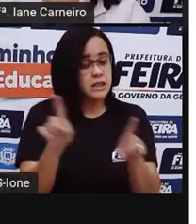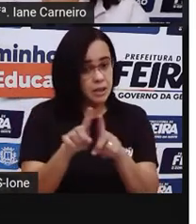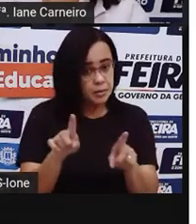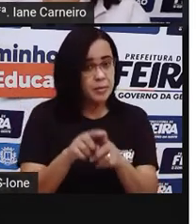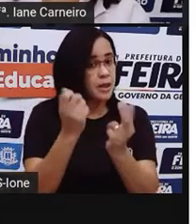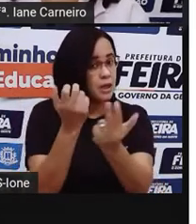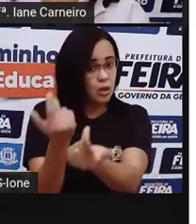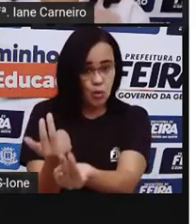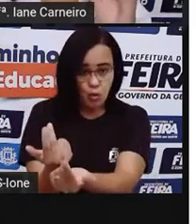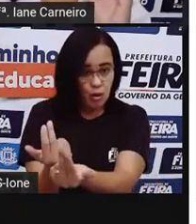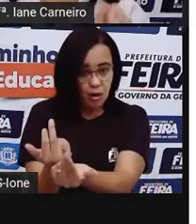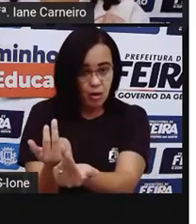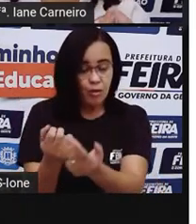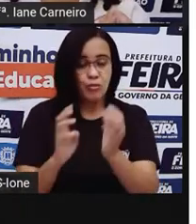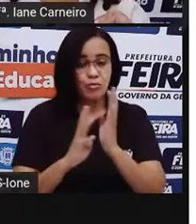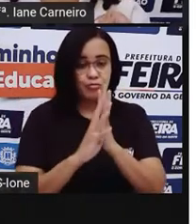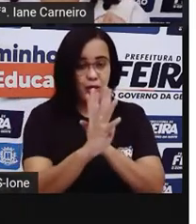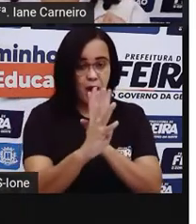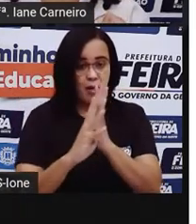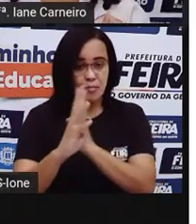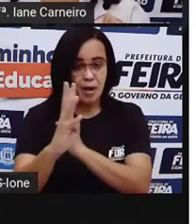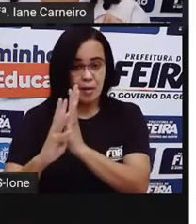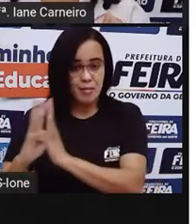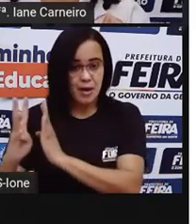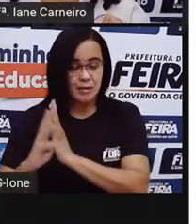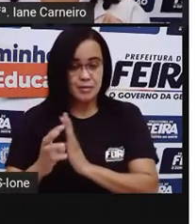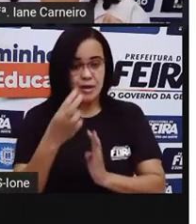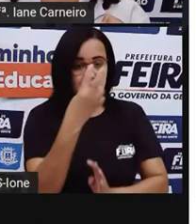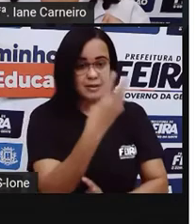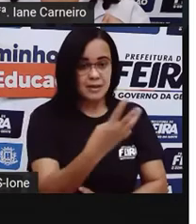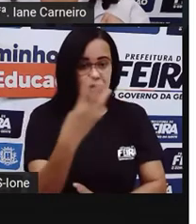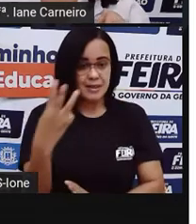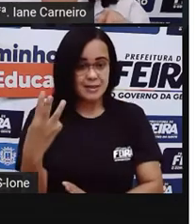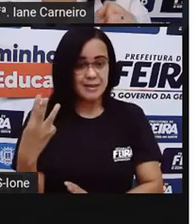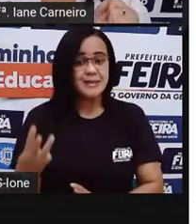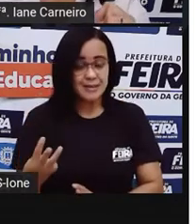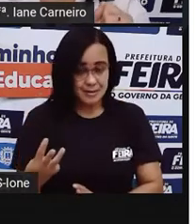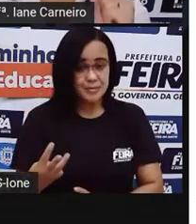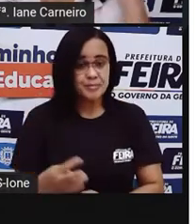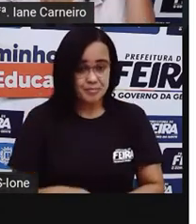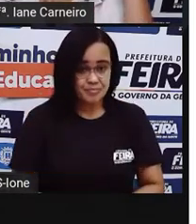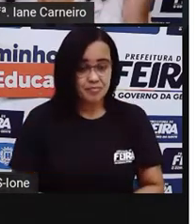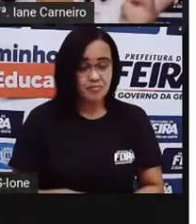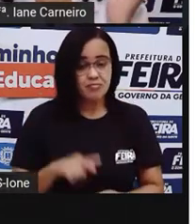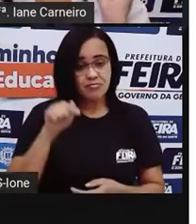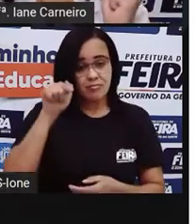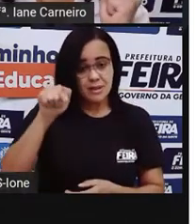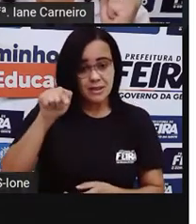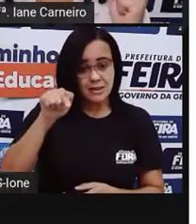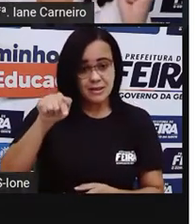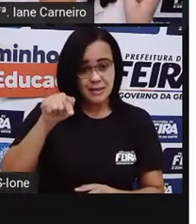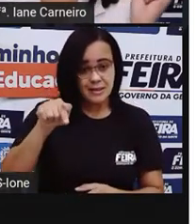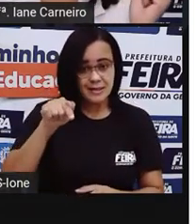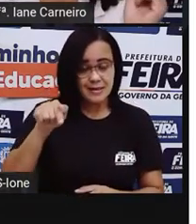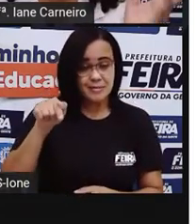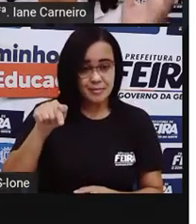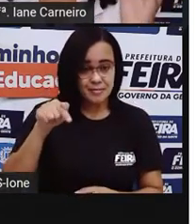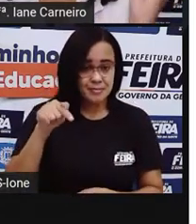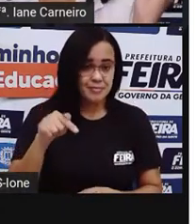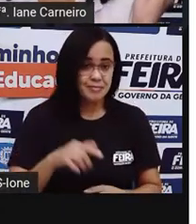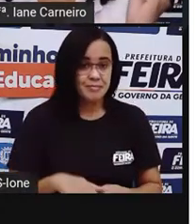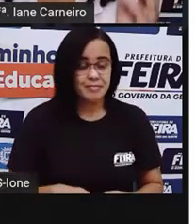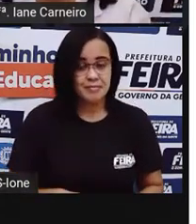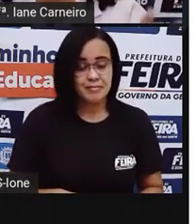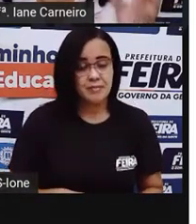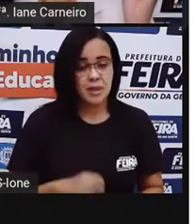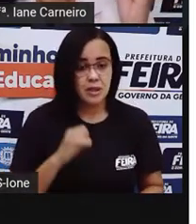São três fileiras. Em cada fileira tem um, dois, três, quatro, cinco, seis, sete, oito crianças. Então eu vou contar oito,